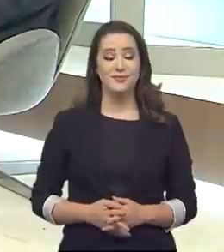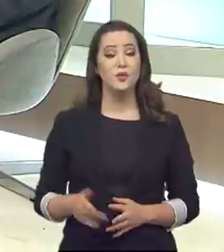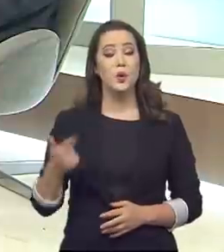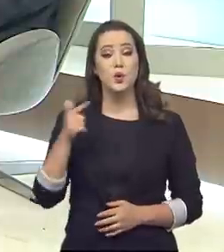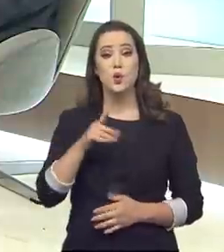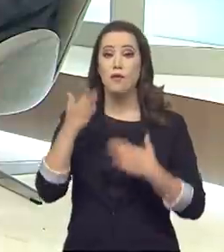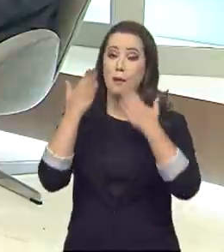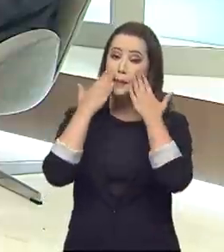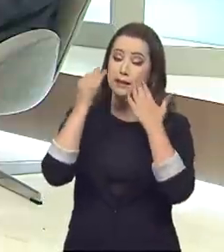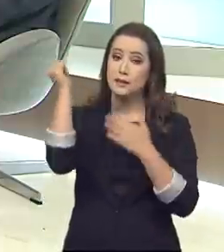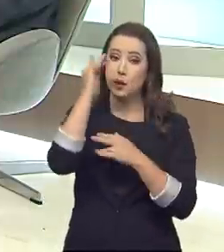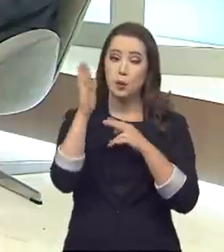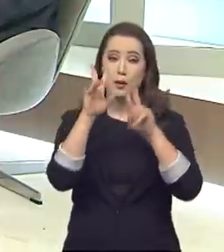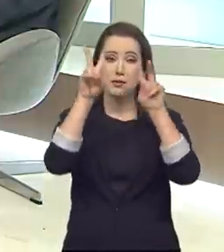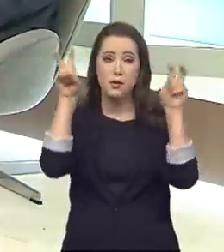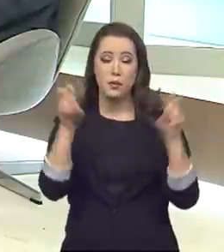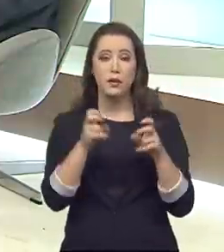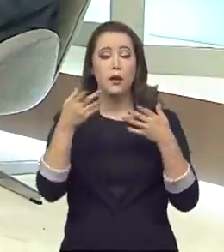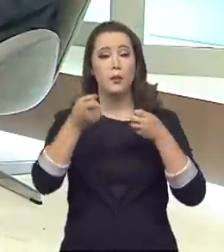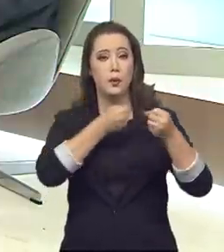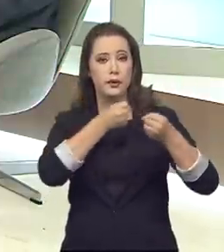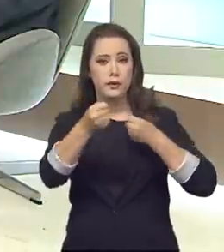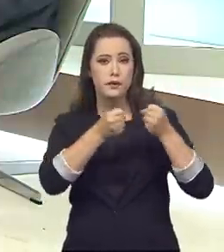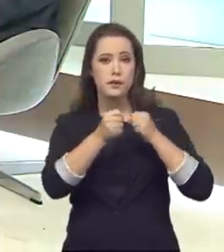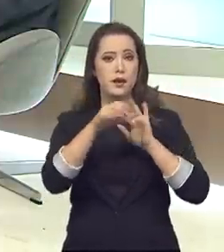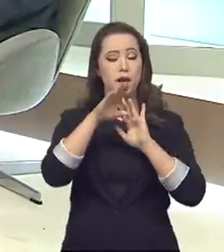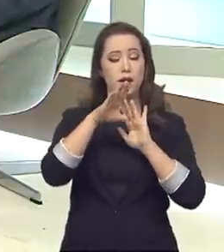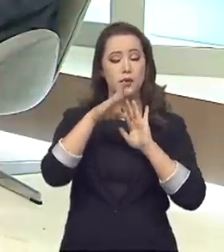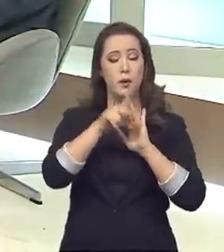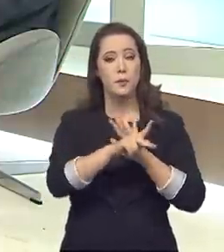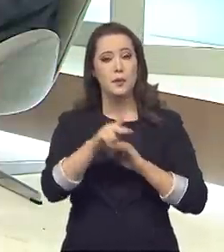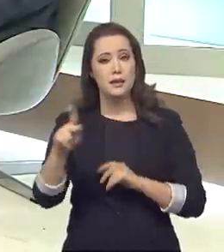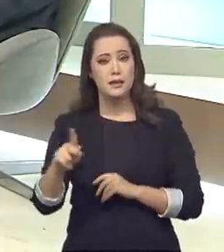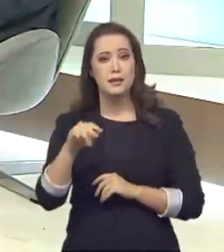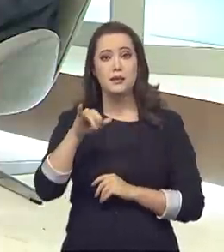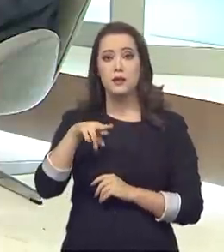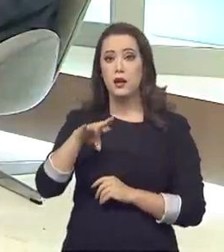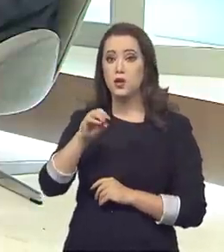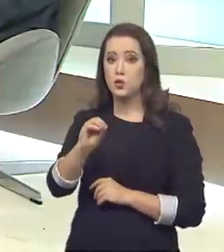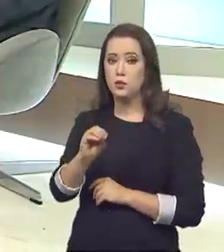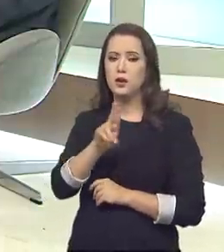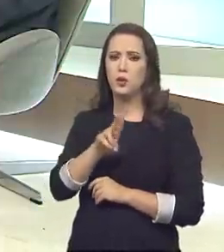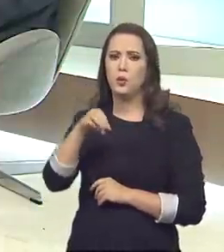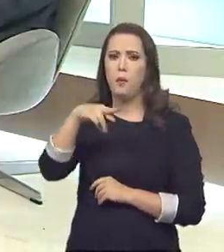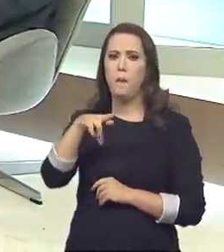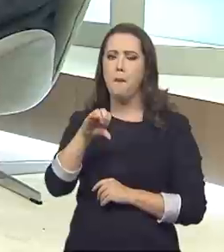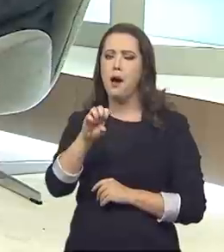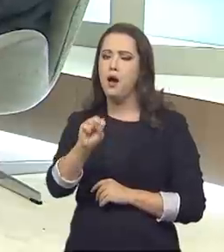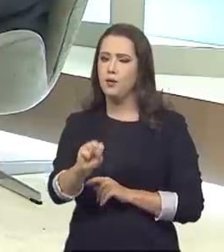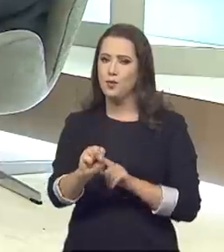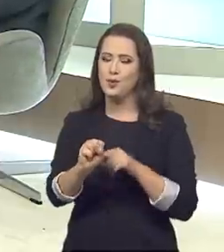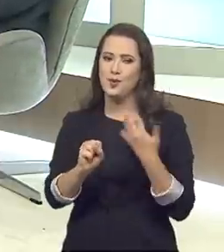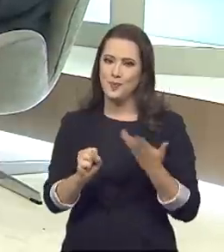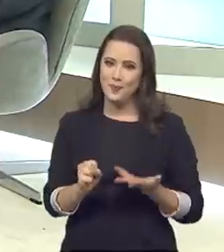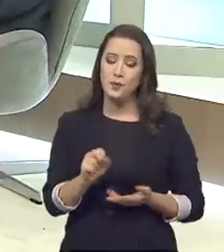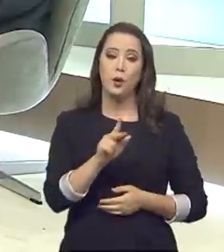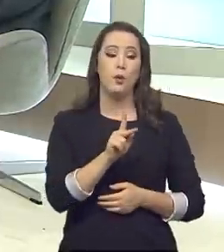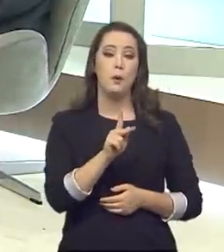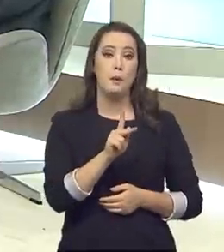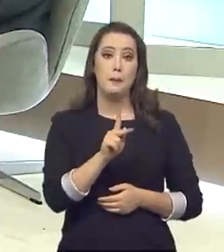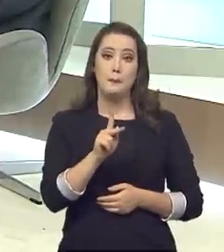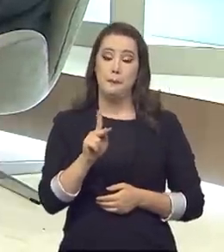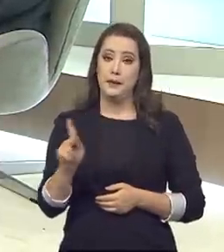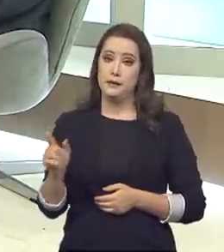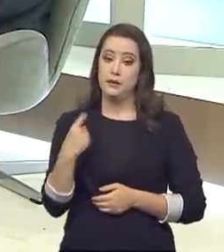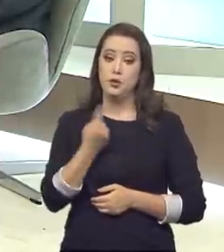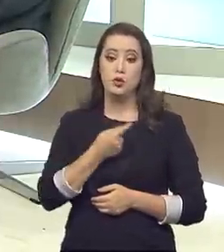Voltamos com o Brasil em pauta, o entrevistado é o presidente do Inmetro, Marcos Heleno Gerson. Presidente, a gente falou das